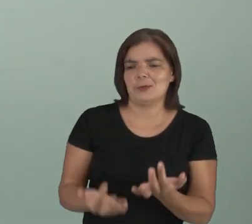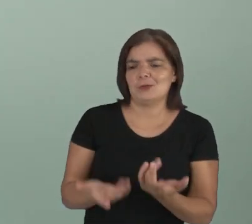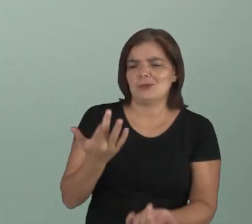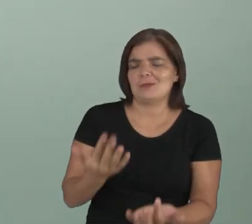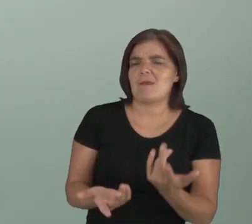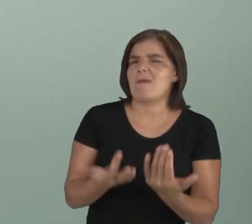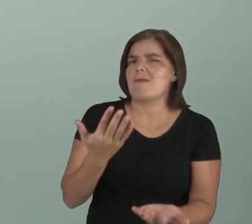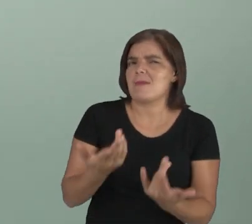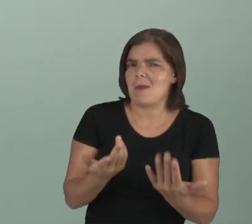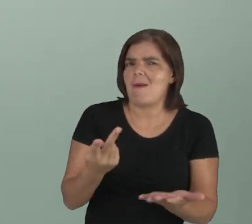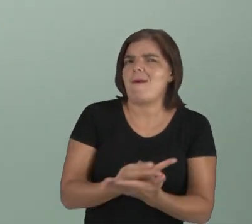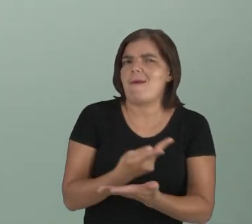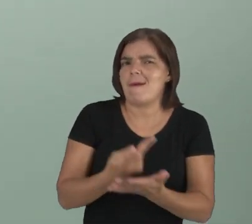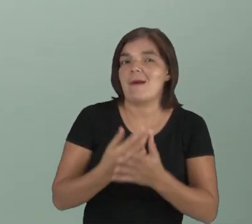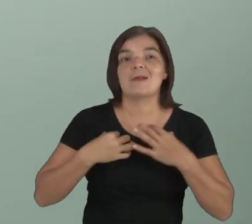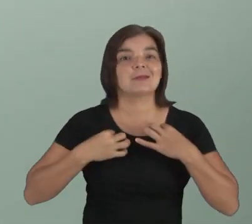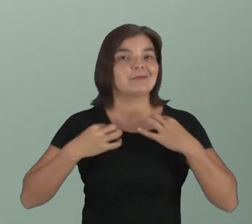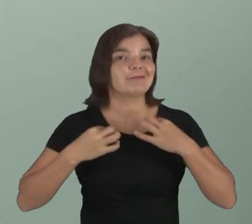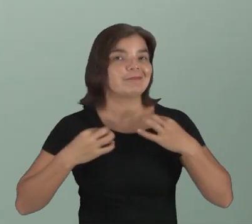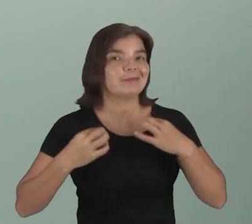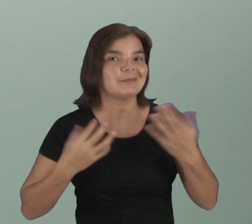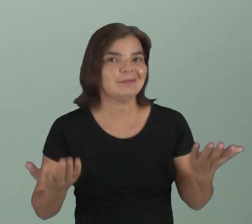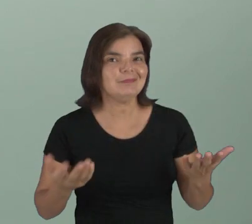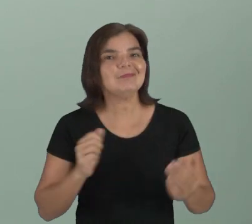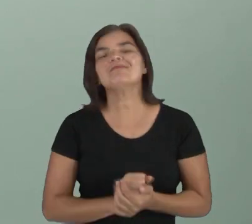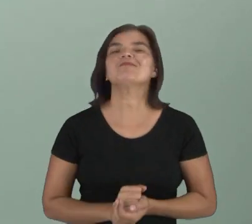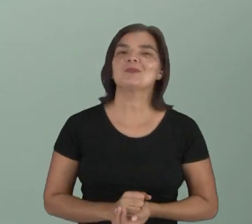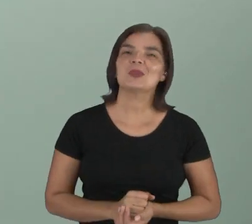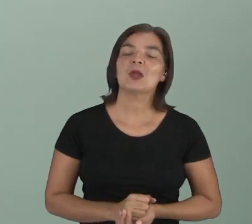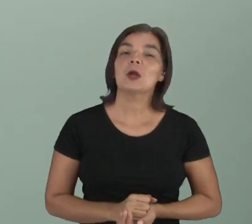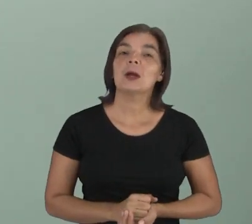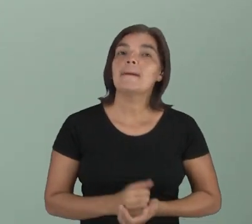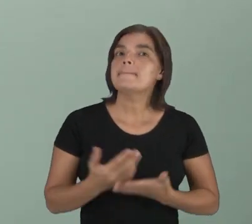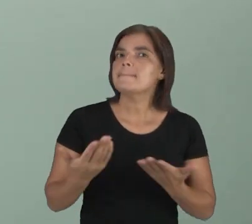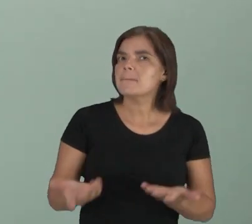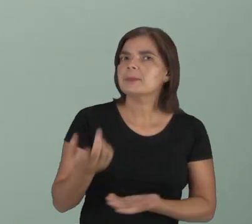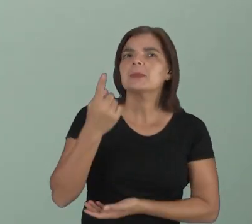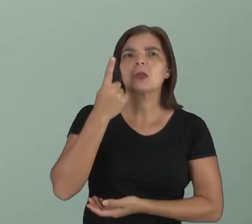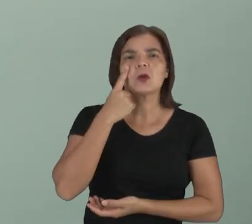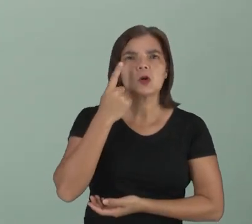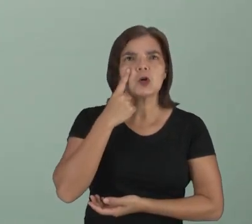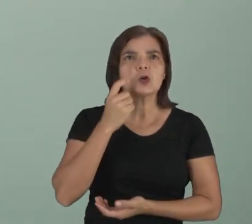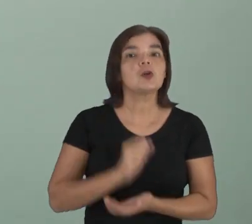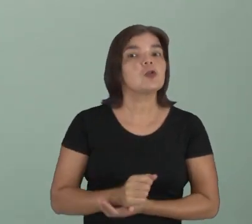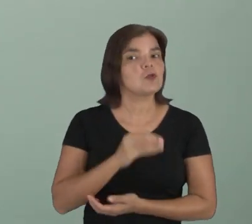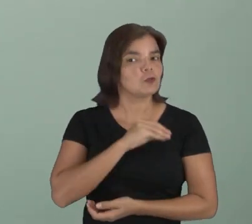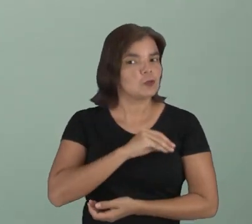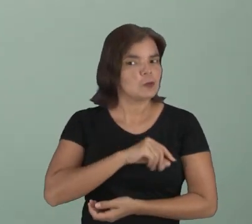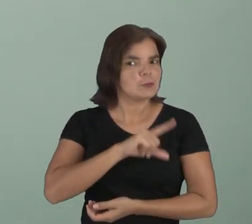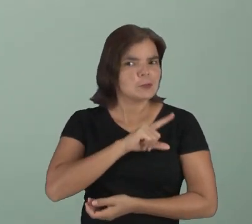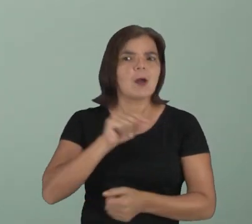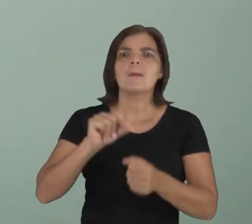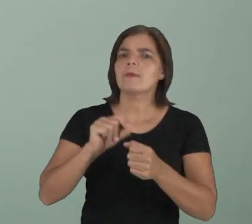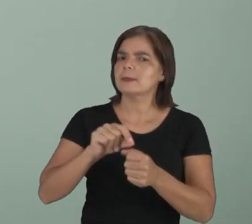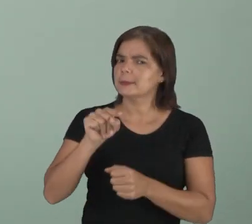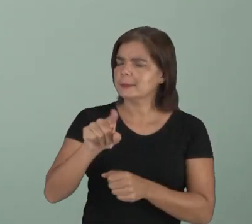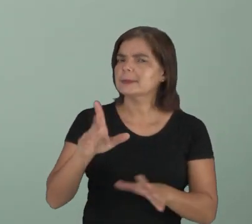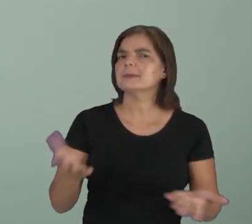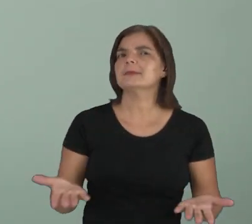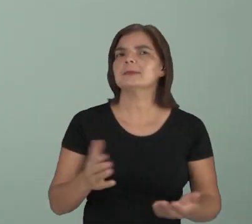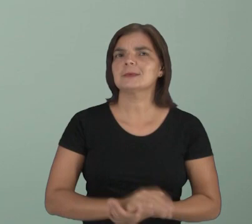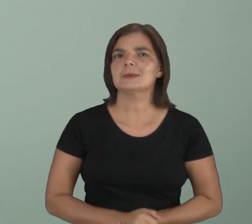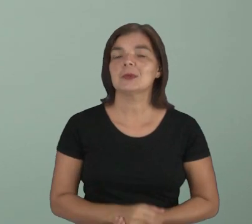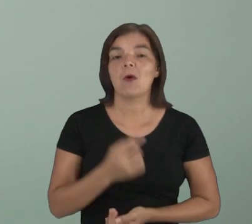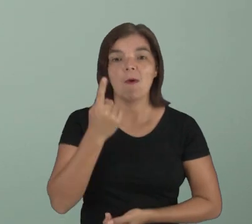acidentalmente. Ou seja, proposital, né? E veja que ela diz, olha, eu te dou um aumento para você fazer isso.